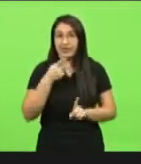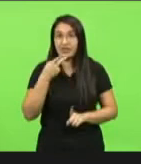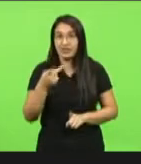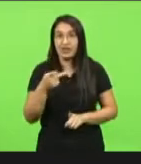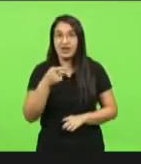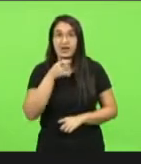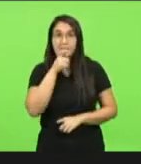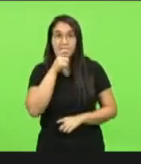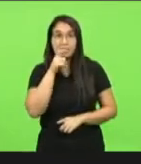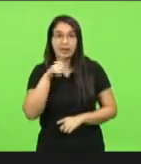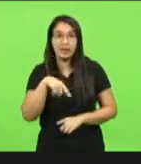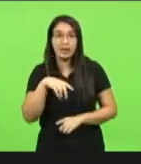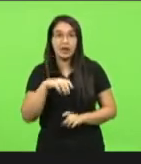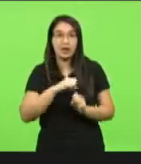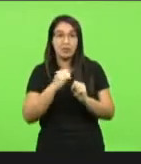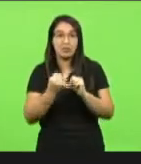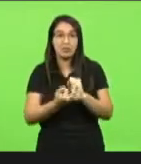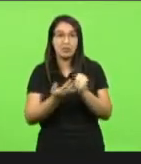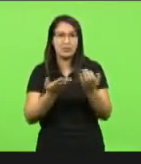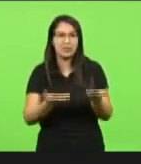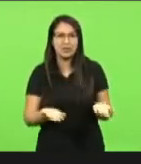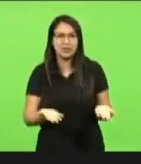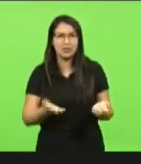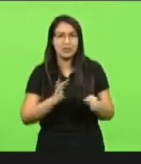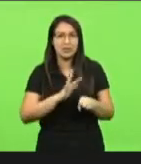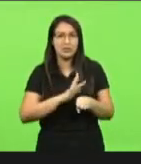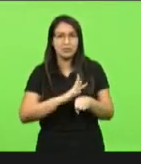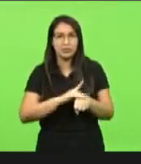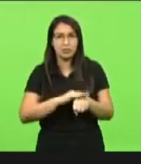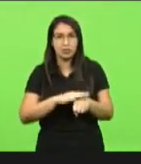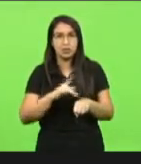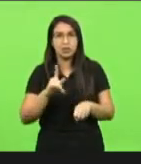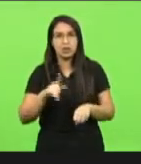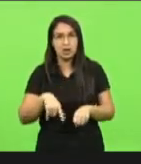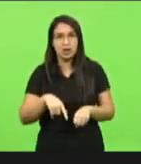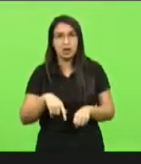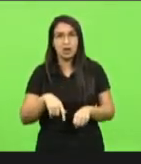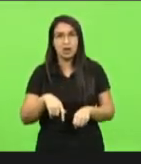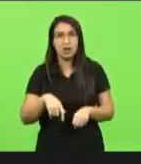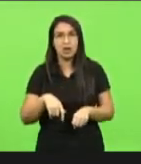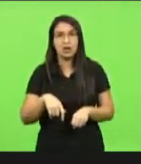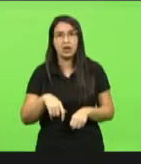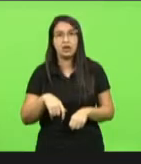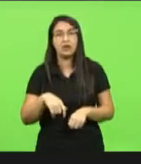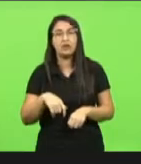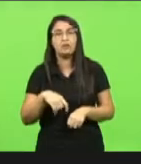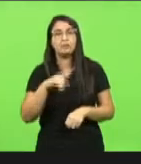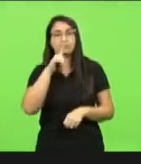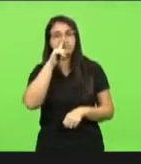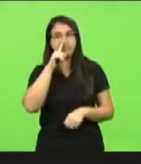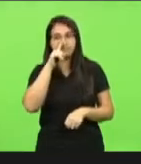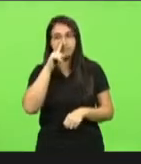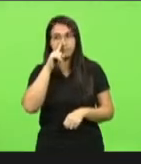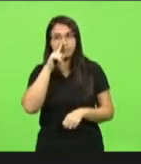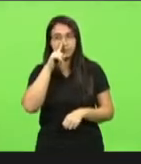essa essa doença lógico ela tem a letalidade dela ela tem todos os problemas que